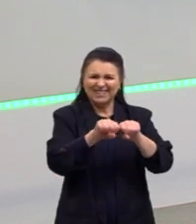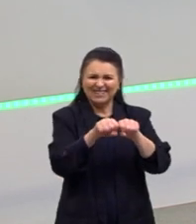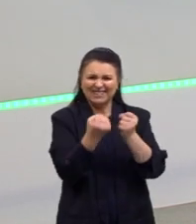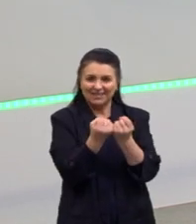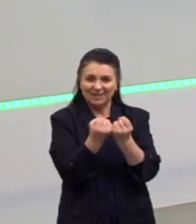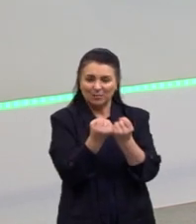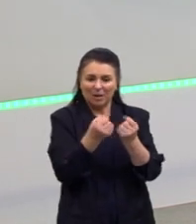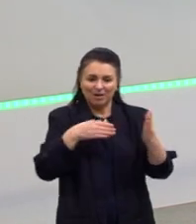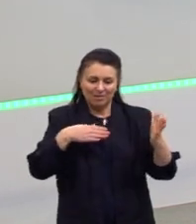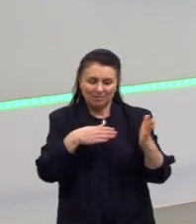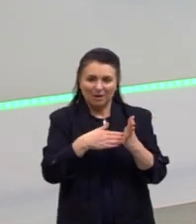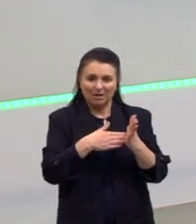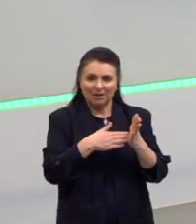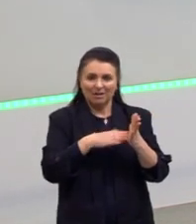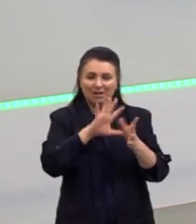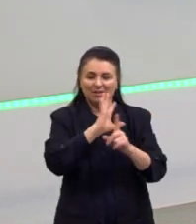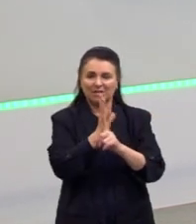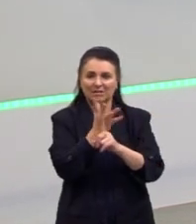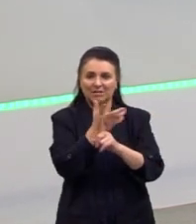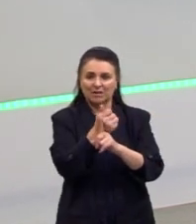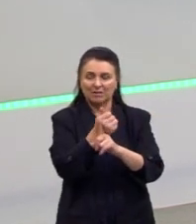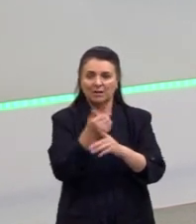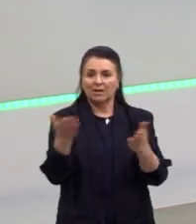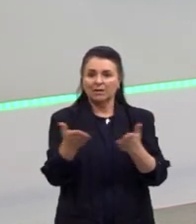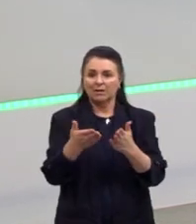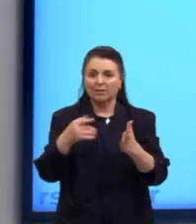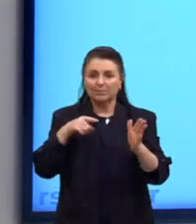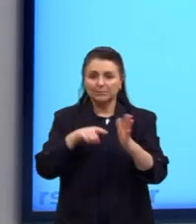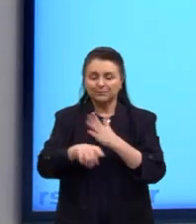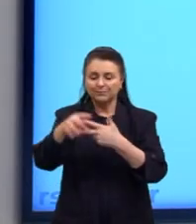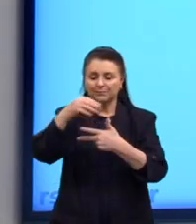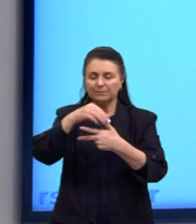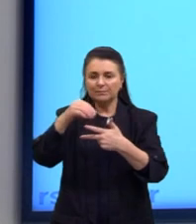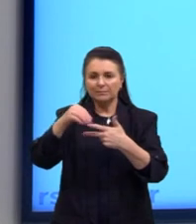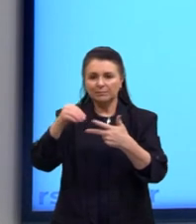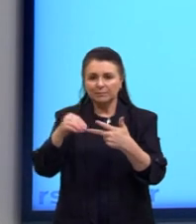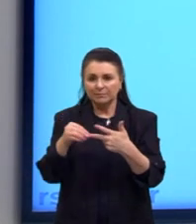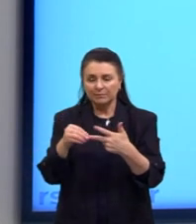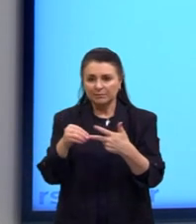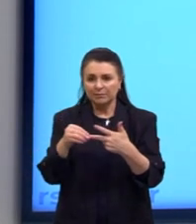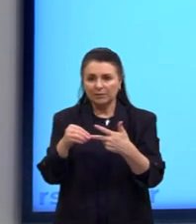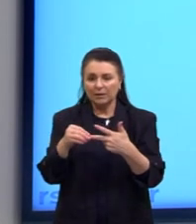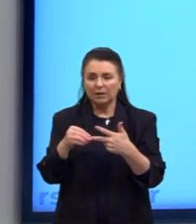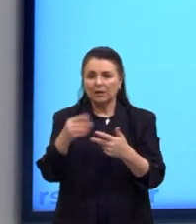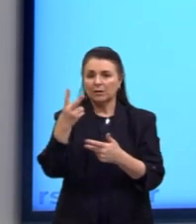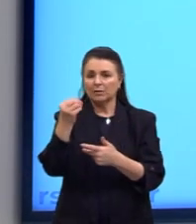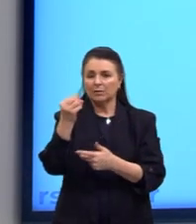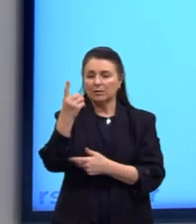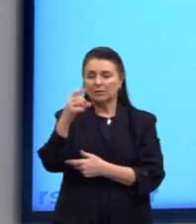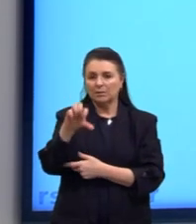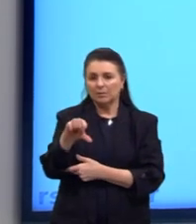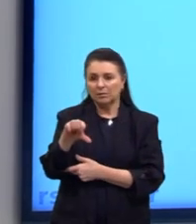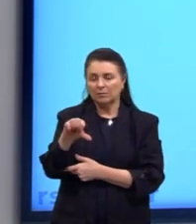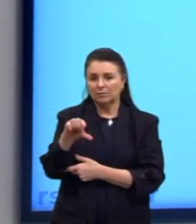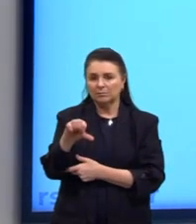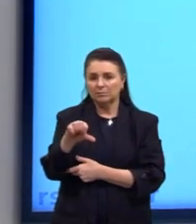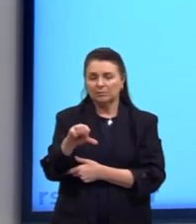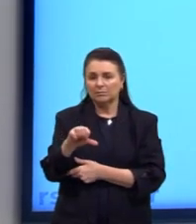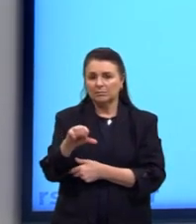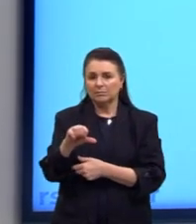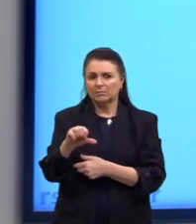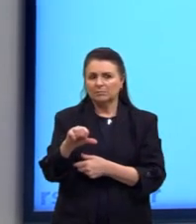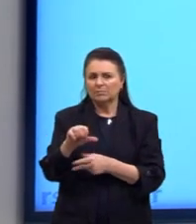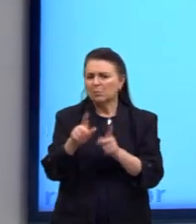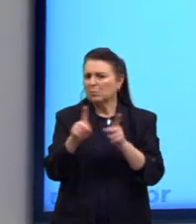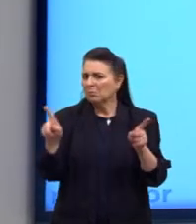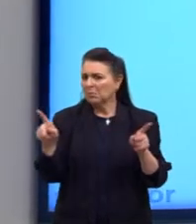Ok. Dito isso, vamos para as nossas questões do Enem. Olha só. Esta é de 2019. Em nenhuma outra